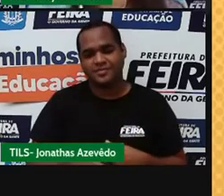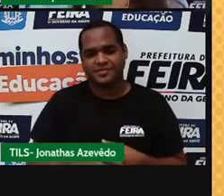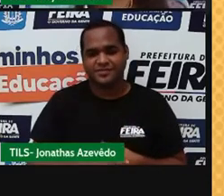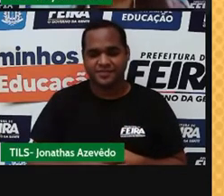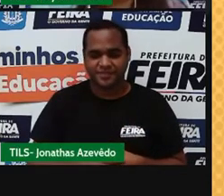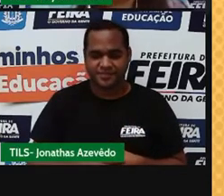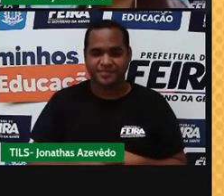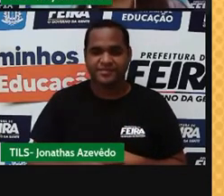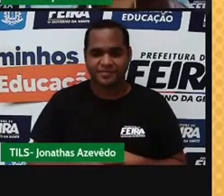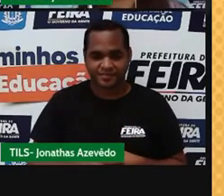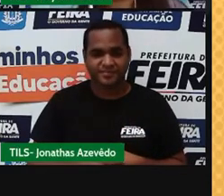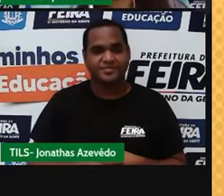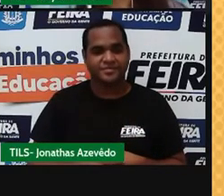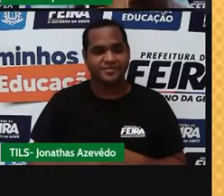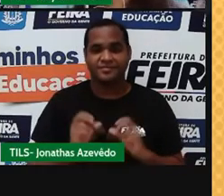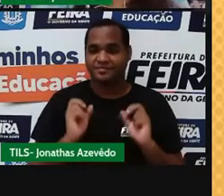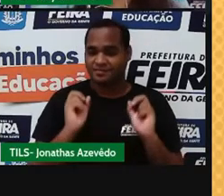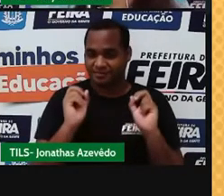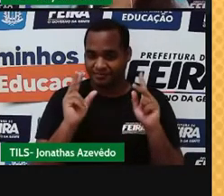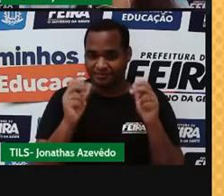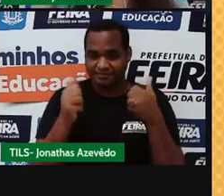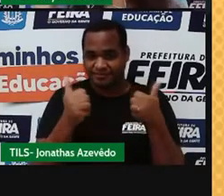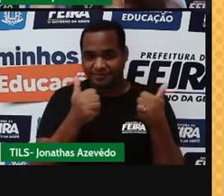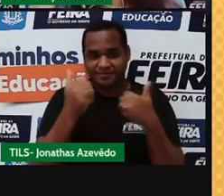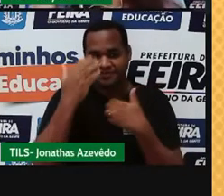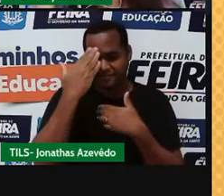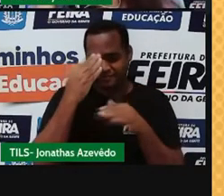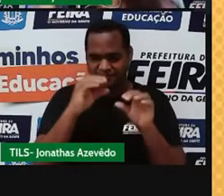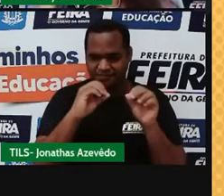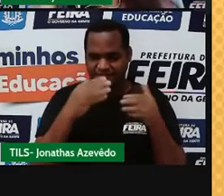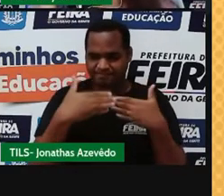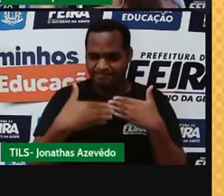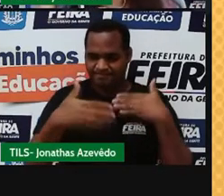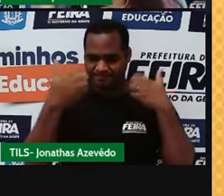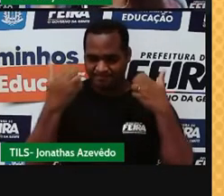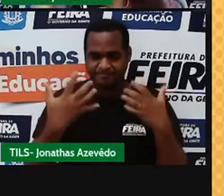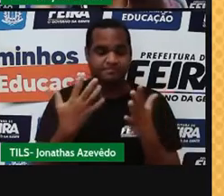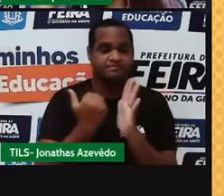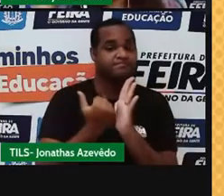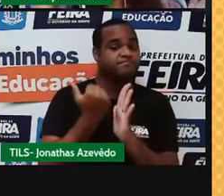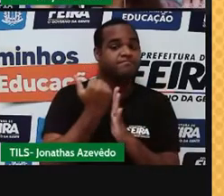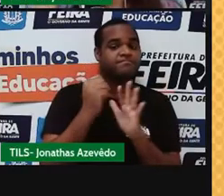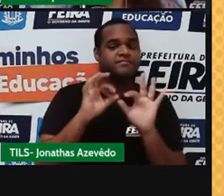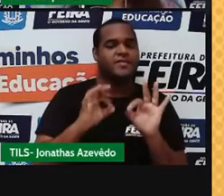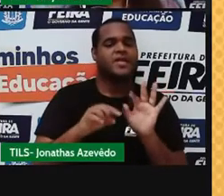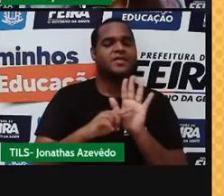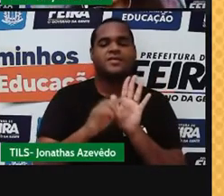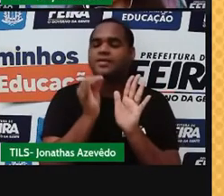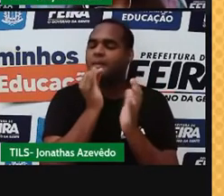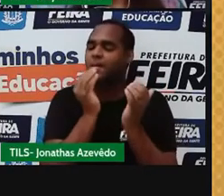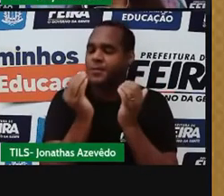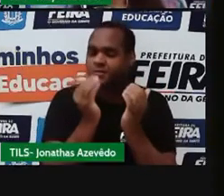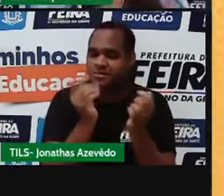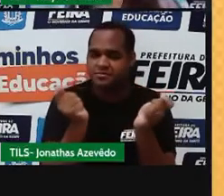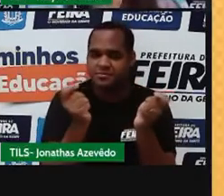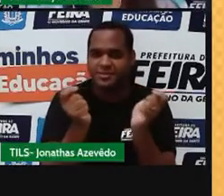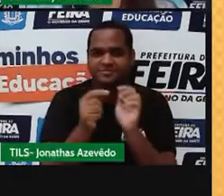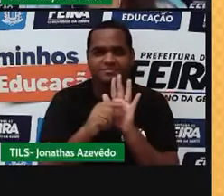composta, tá bom? Mas a gente vai entender mais isso daqui a pouquinho, na simulação que a gente vai fazer.